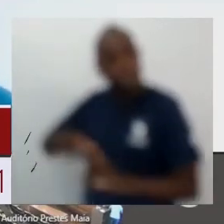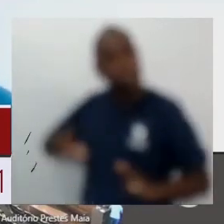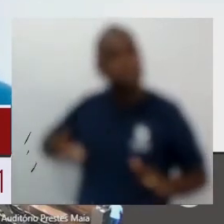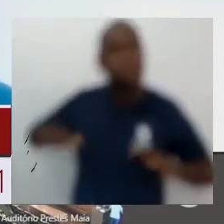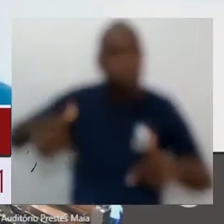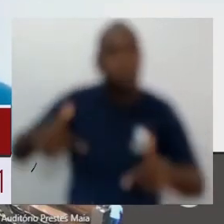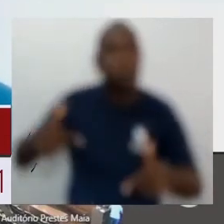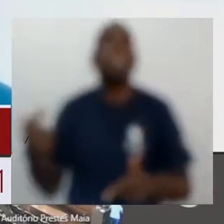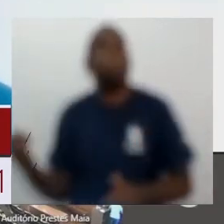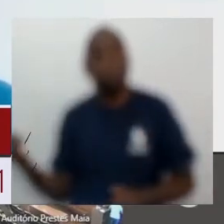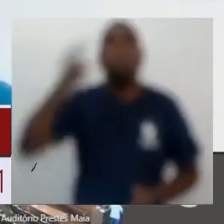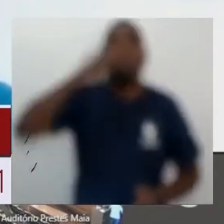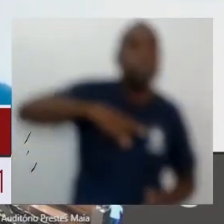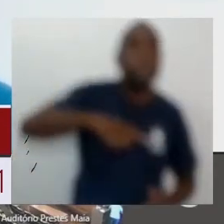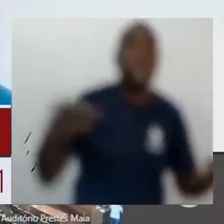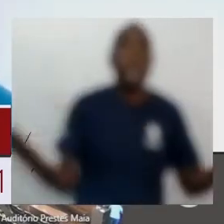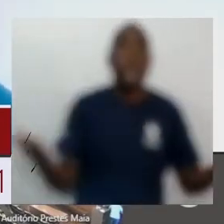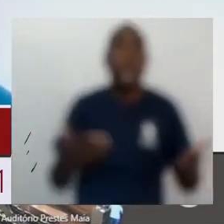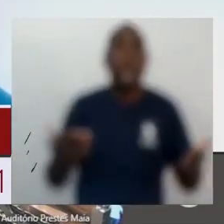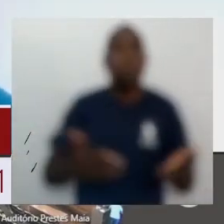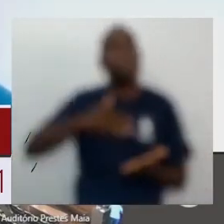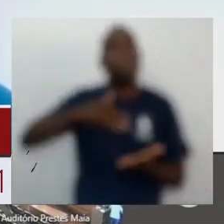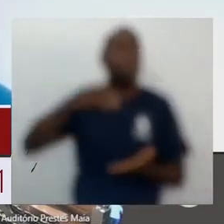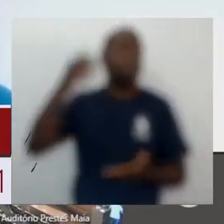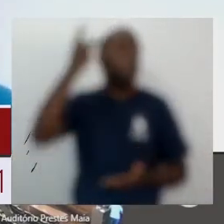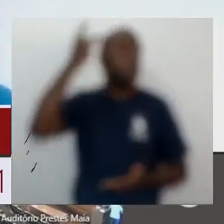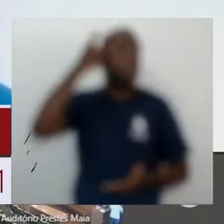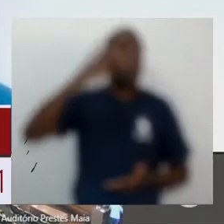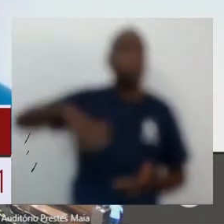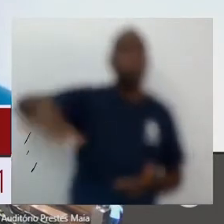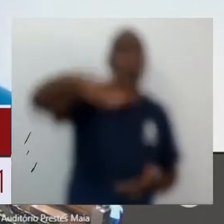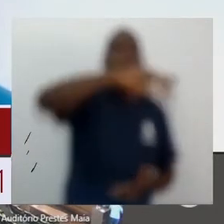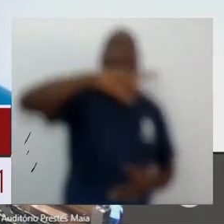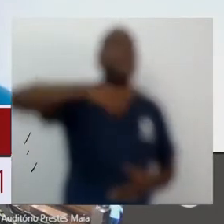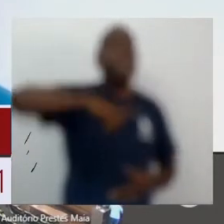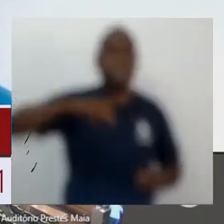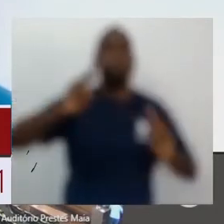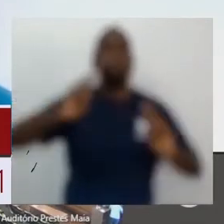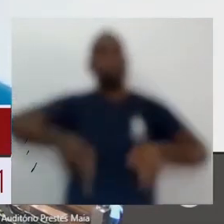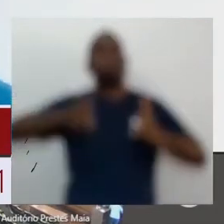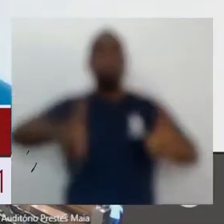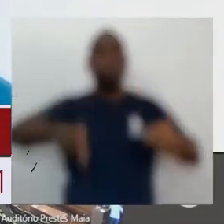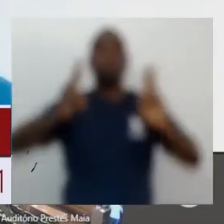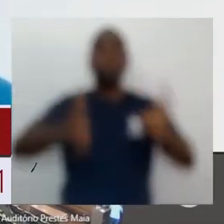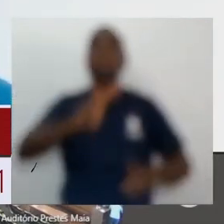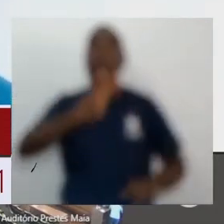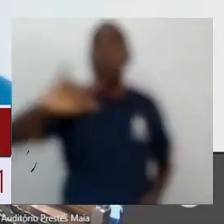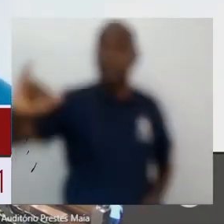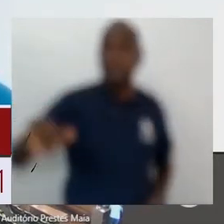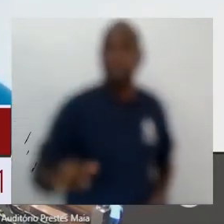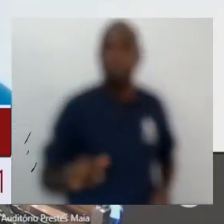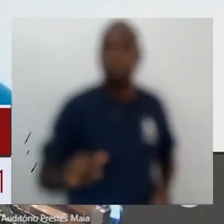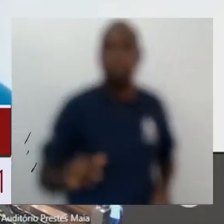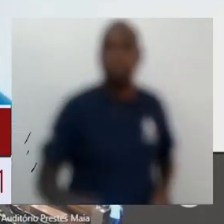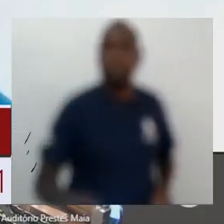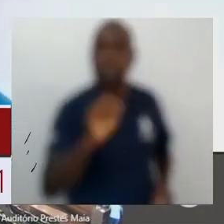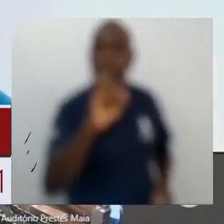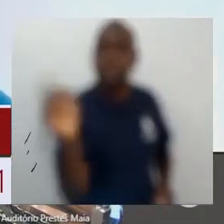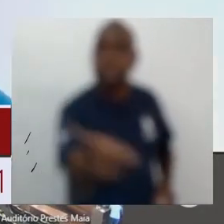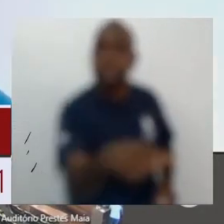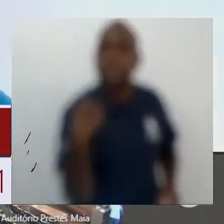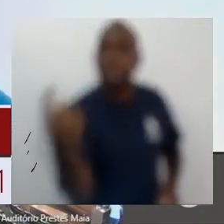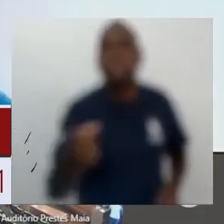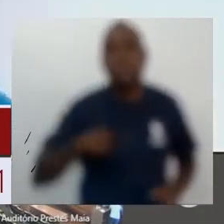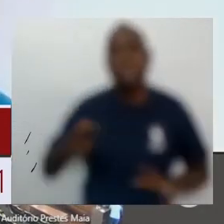abraçou esse projeto. E ele existe, e ele vai continuar existindo, enquanto todos nós aqui incentivarmos ações como essas.